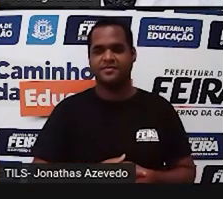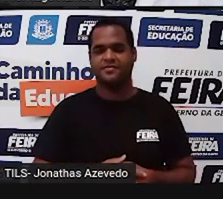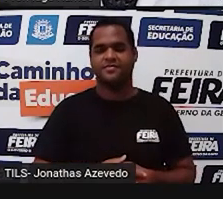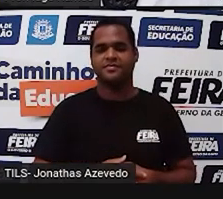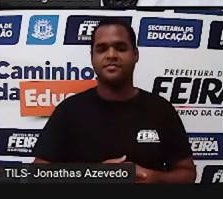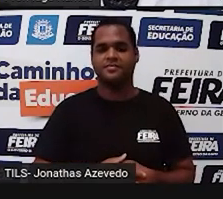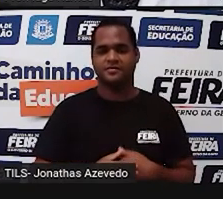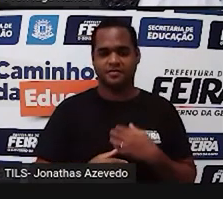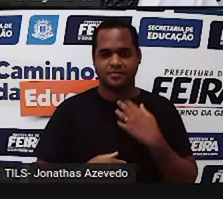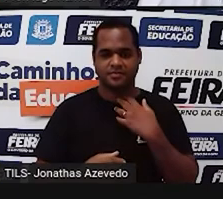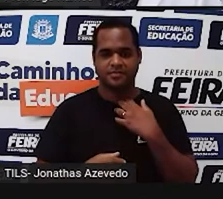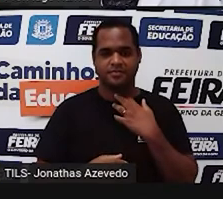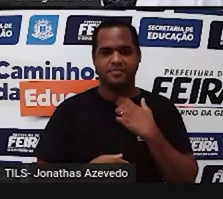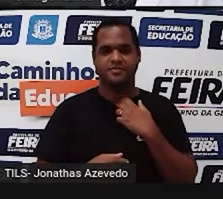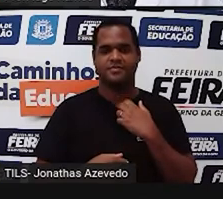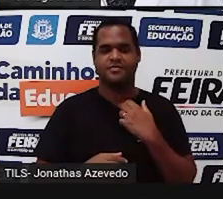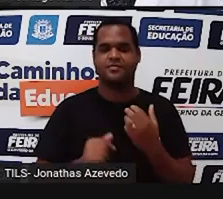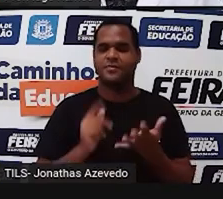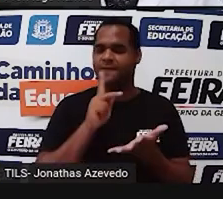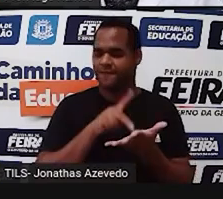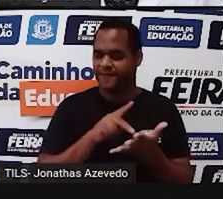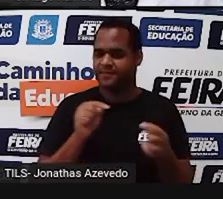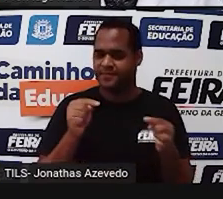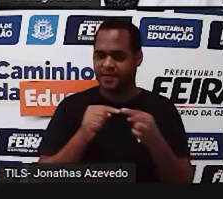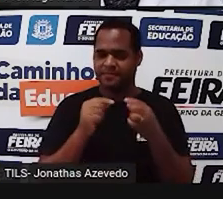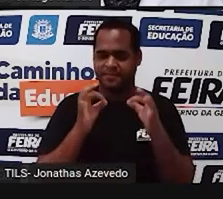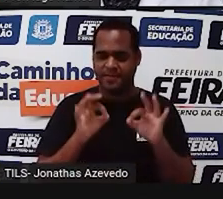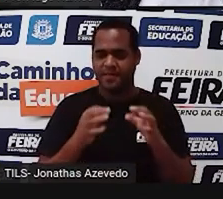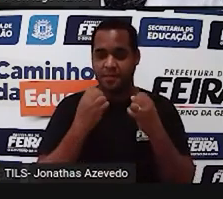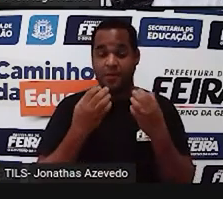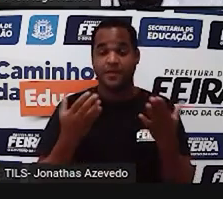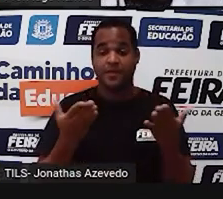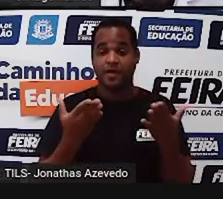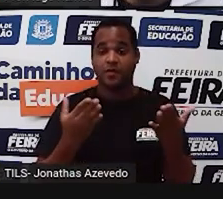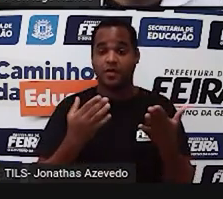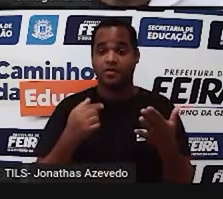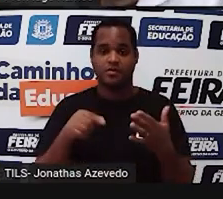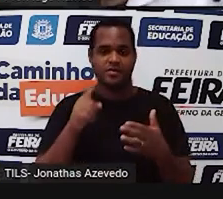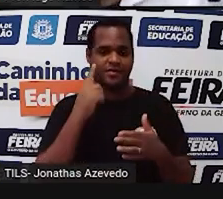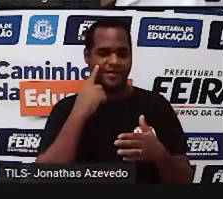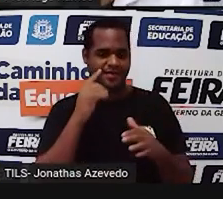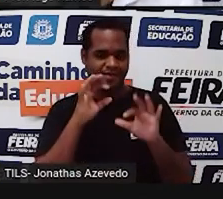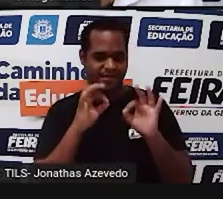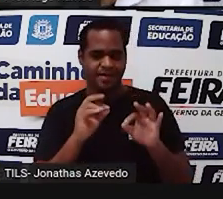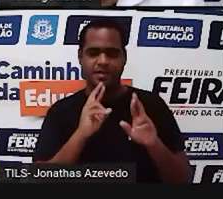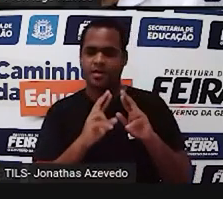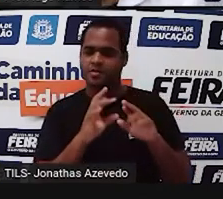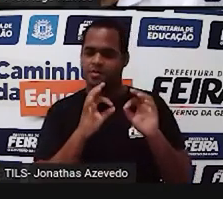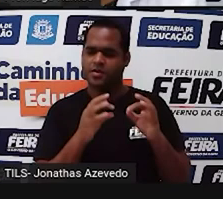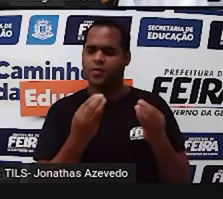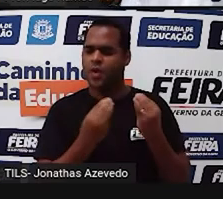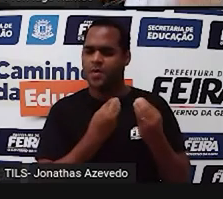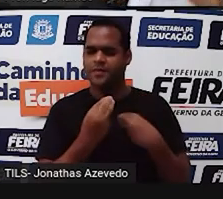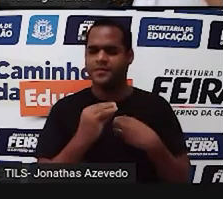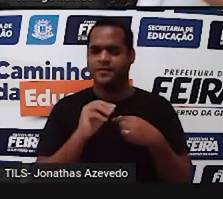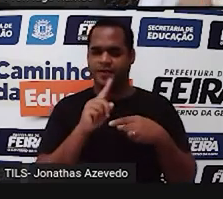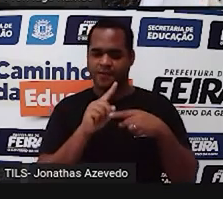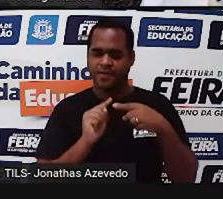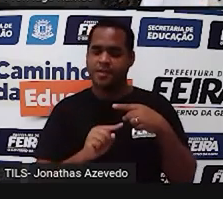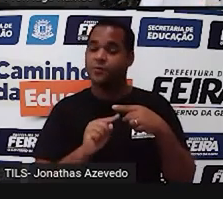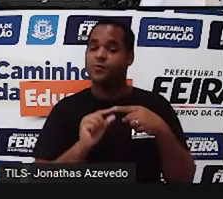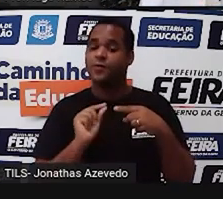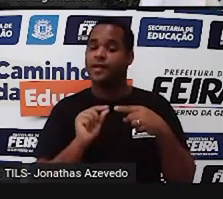real, né? Bom, agora na forma fracionária, na forma de